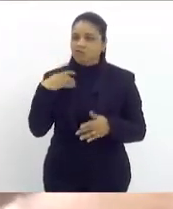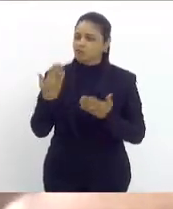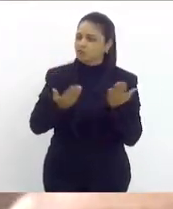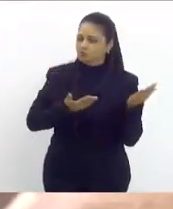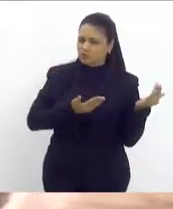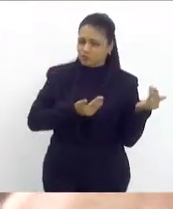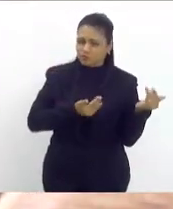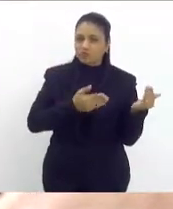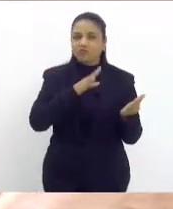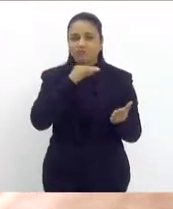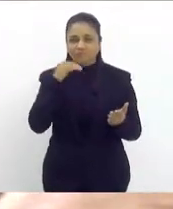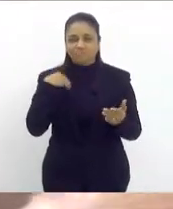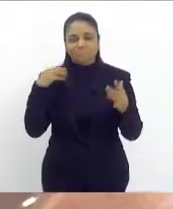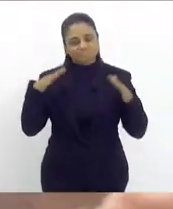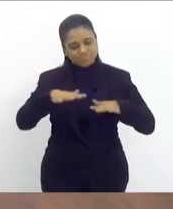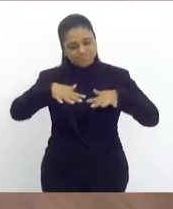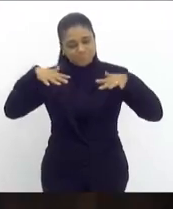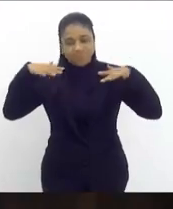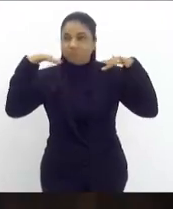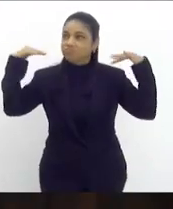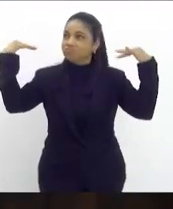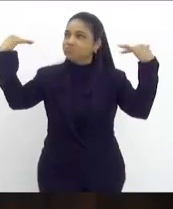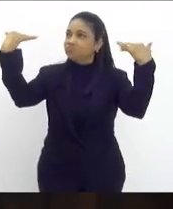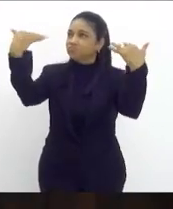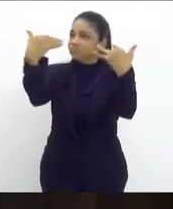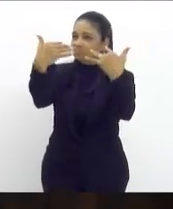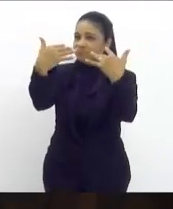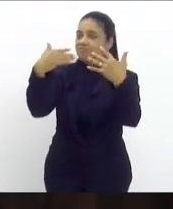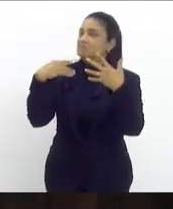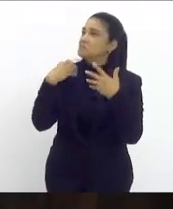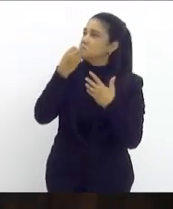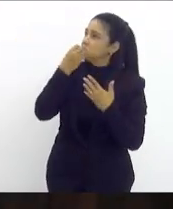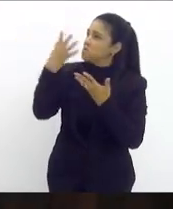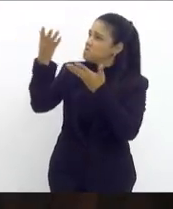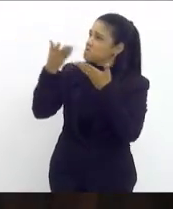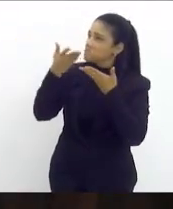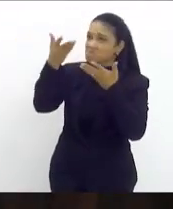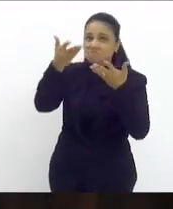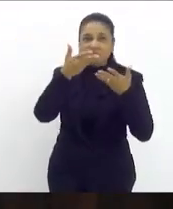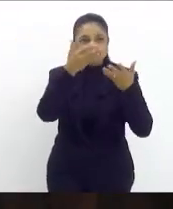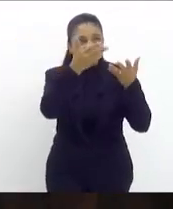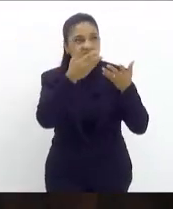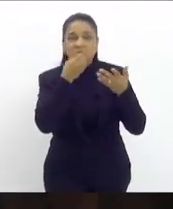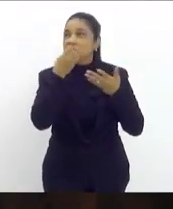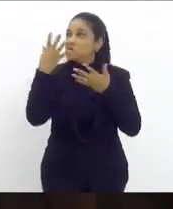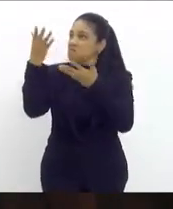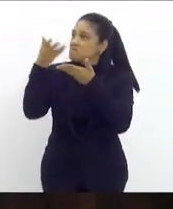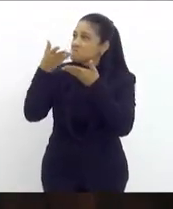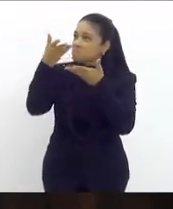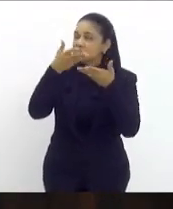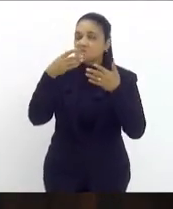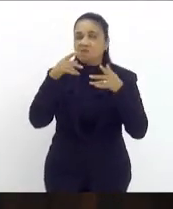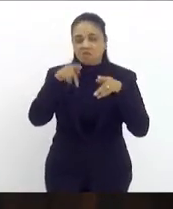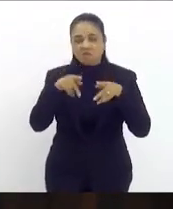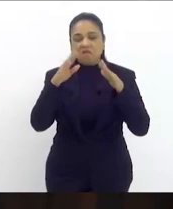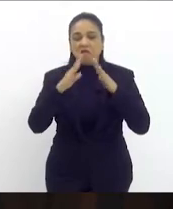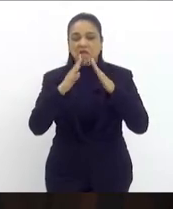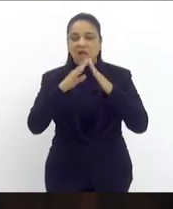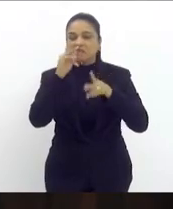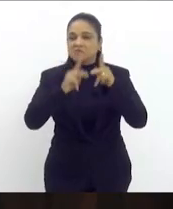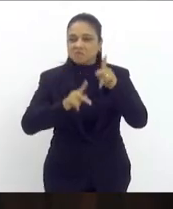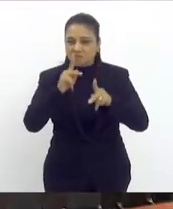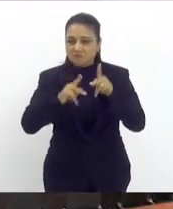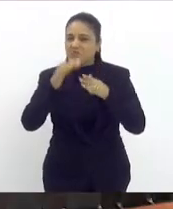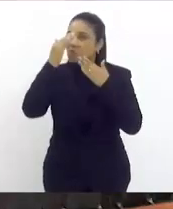a gente pode trazer no plenário e também pela política do estado com todos bem vindos a essa casa que é de todos nós do povo muito obrigado tá